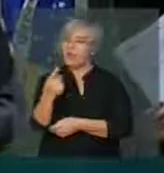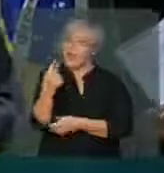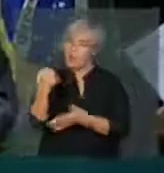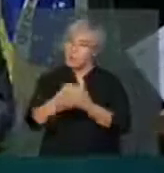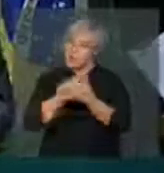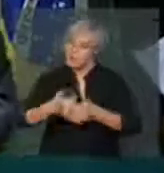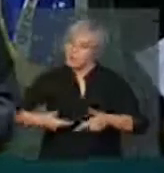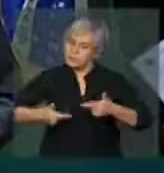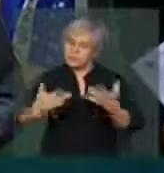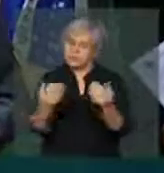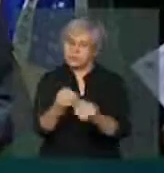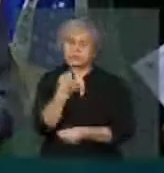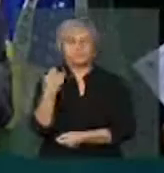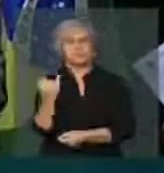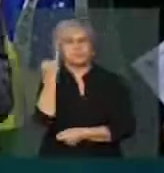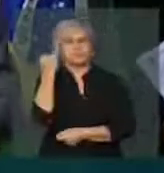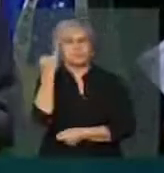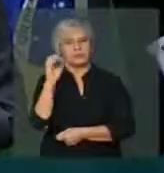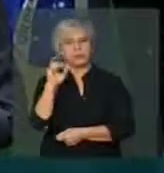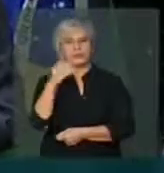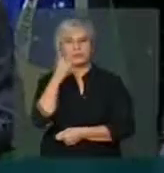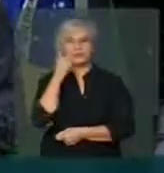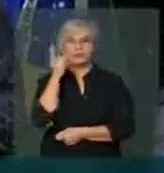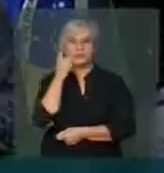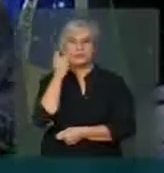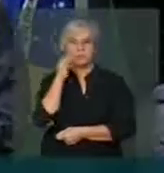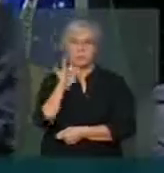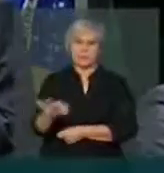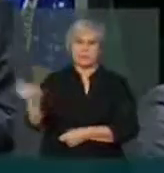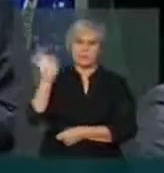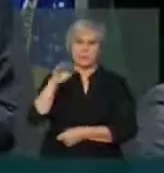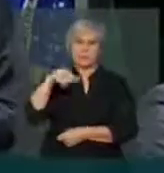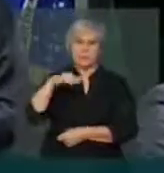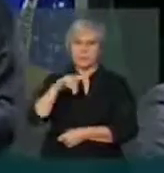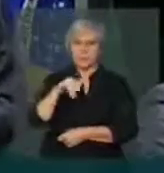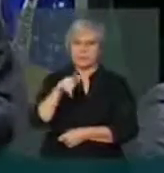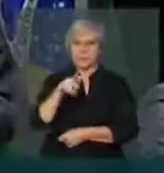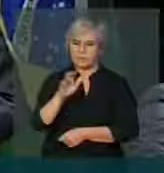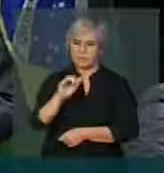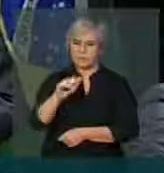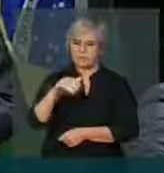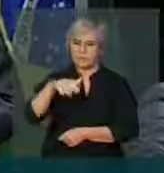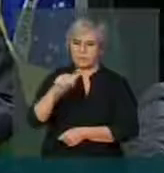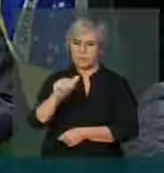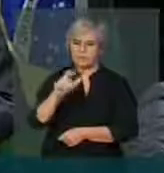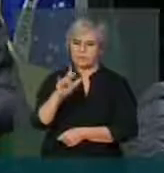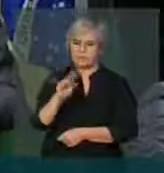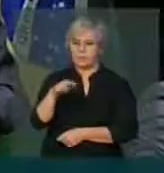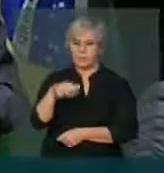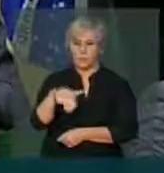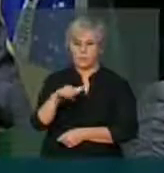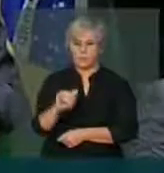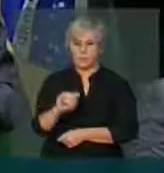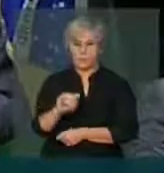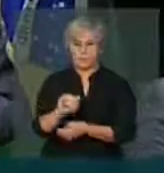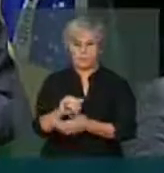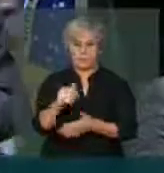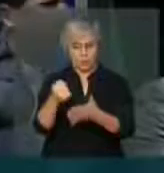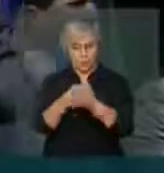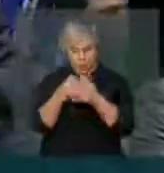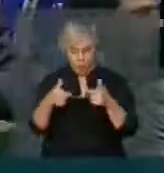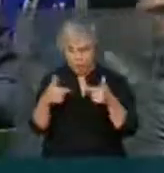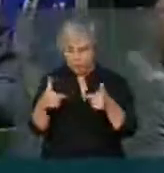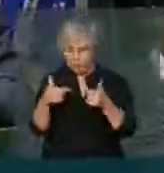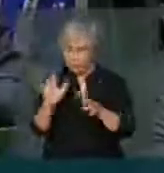lutador dessa causa, o ex-deputado federal Miguel Martini. Miguel Martini que lutou